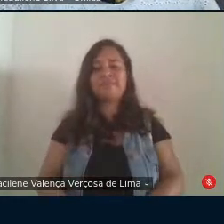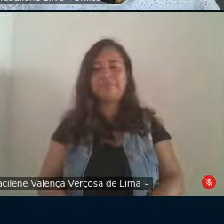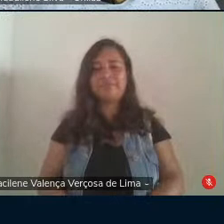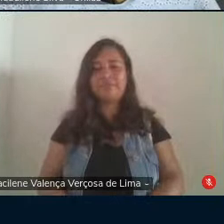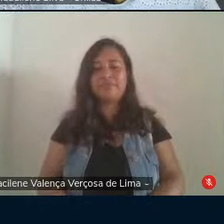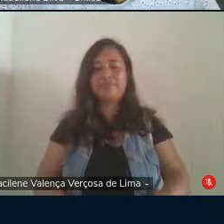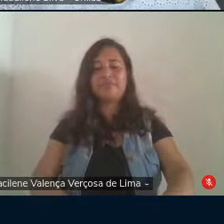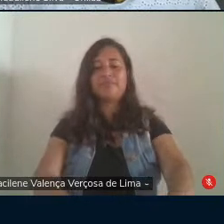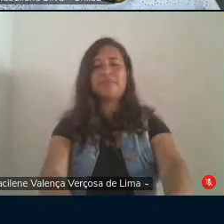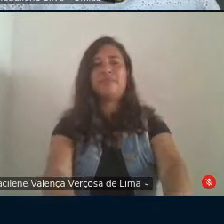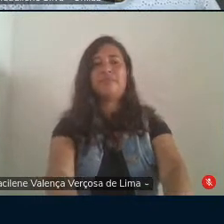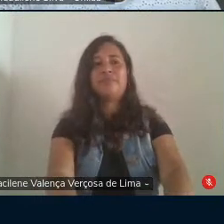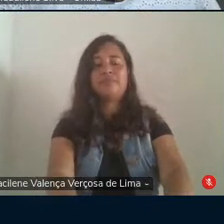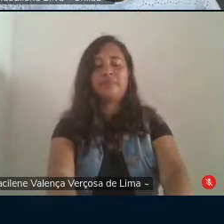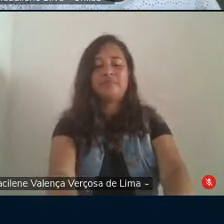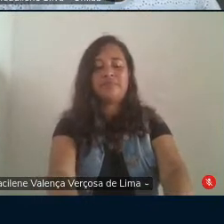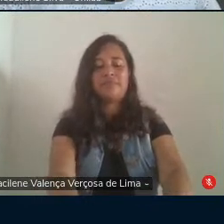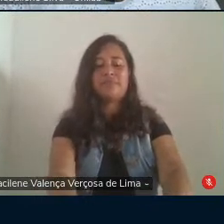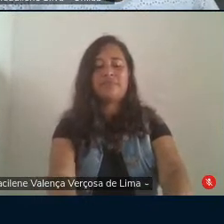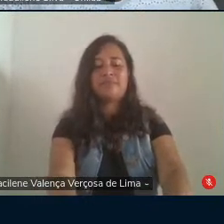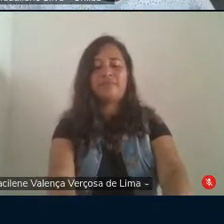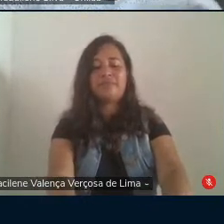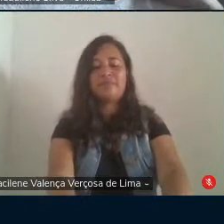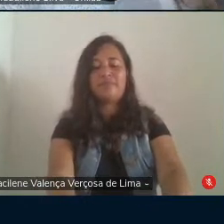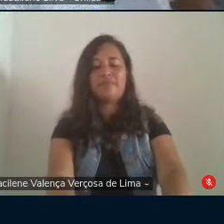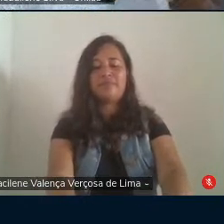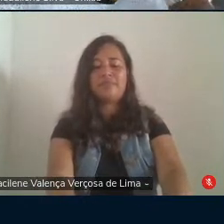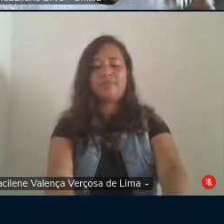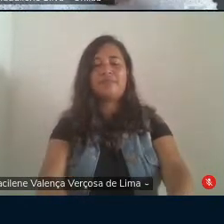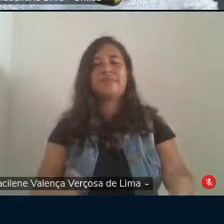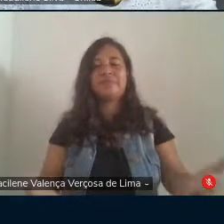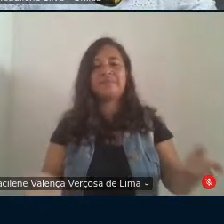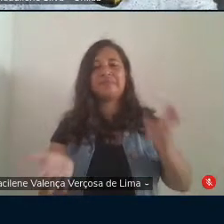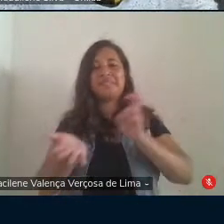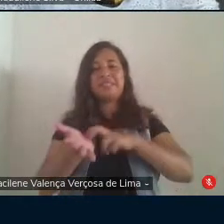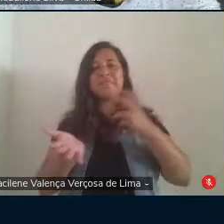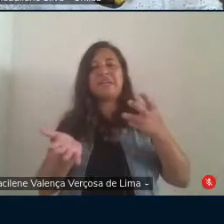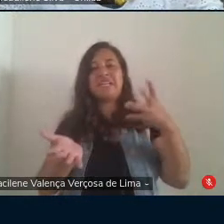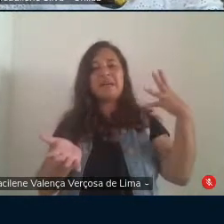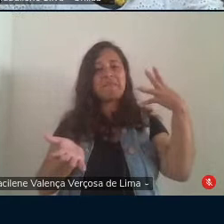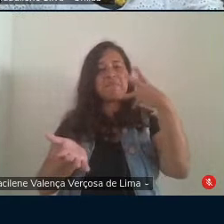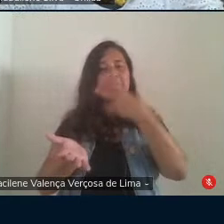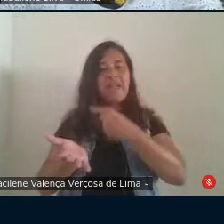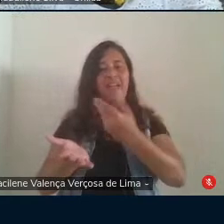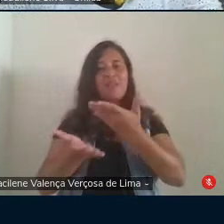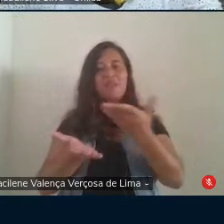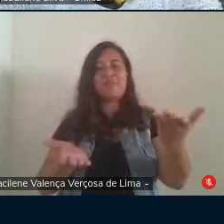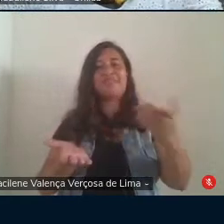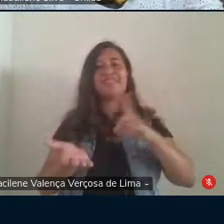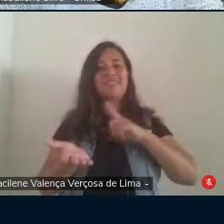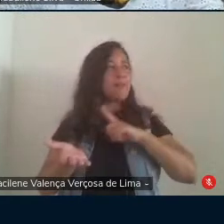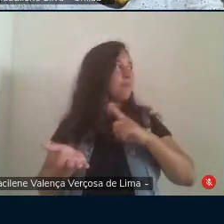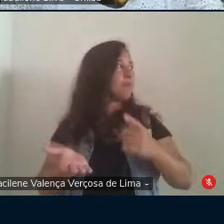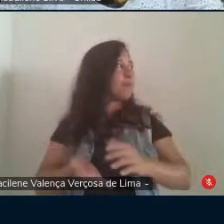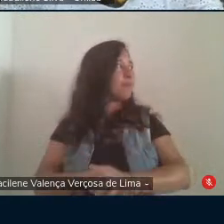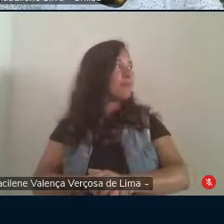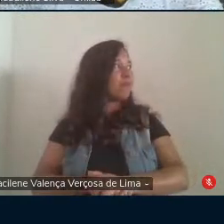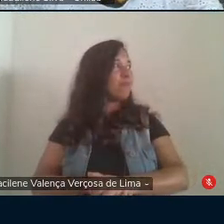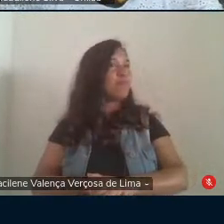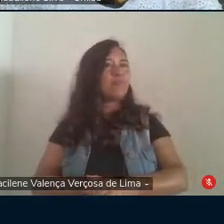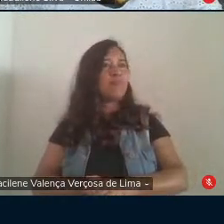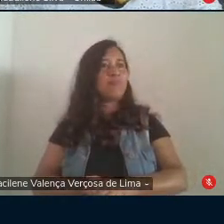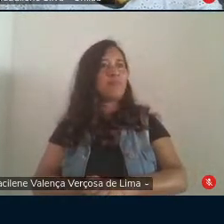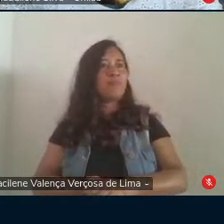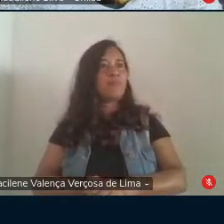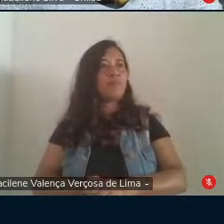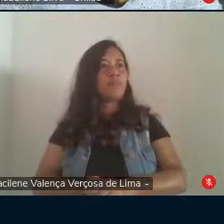que bela manhã tivemos que bela manhã estamos tendo olhar Paulo